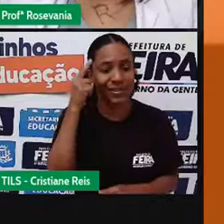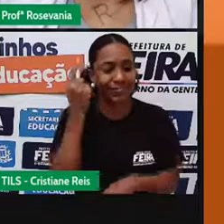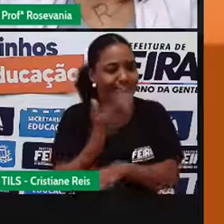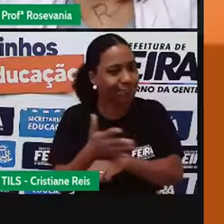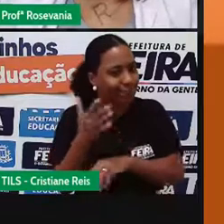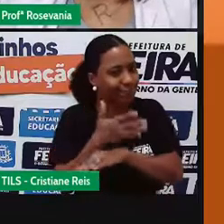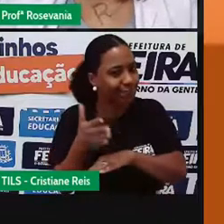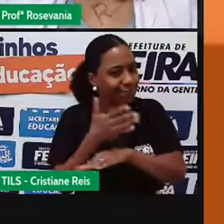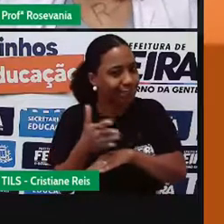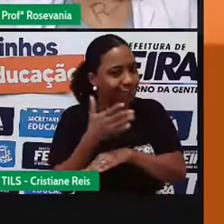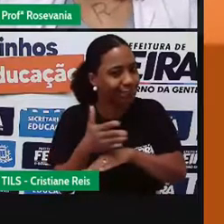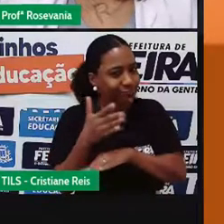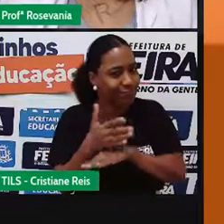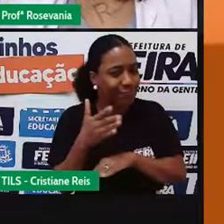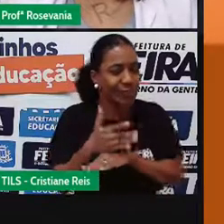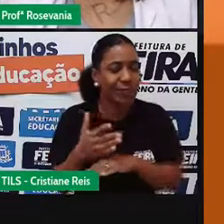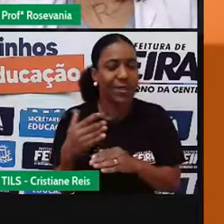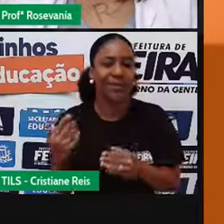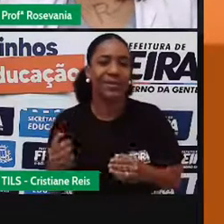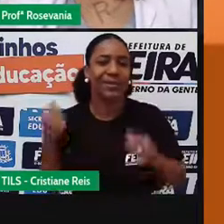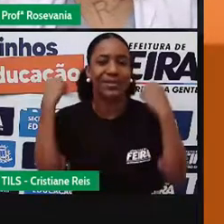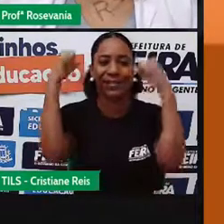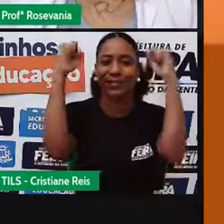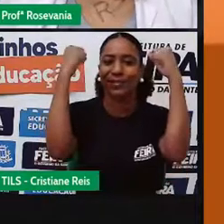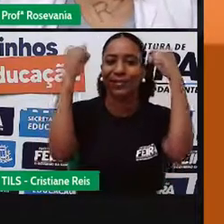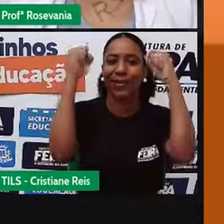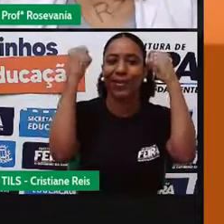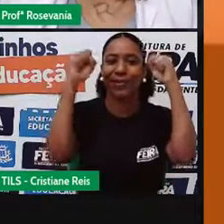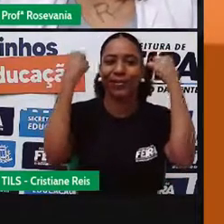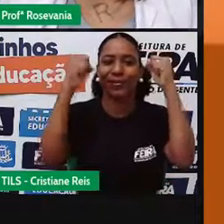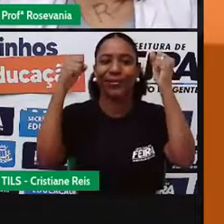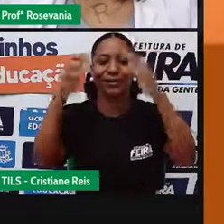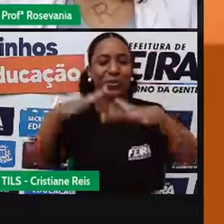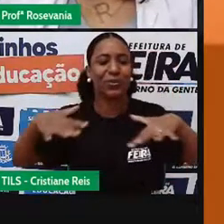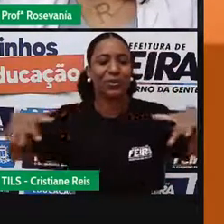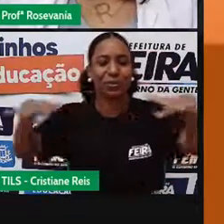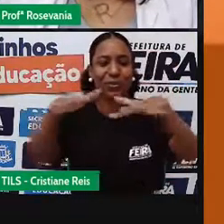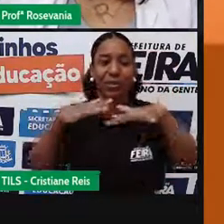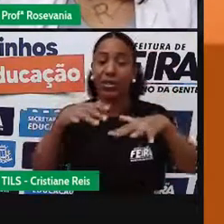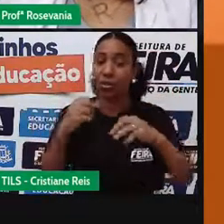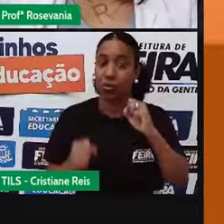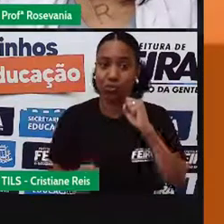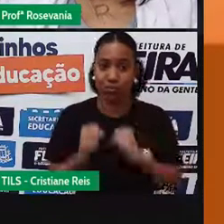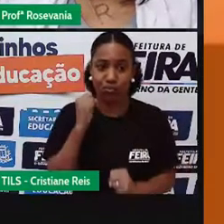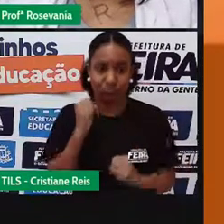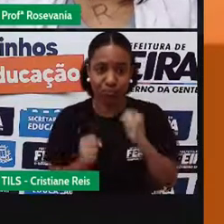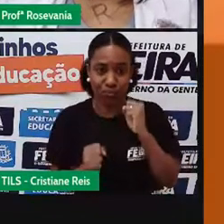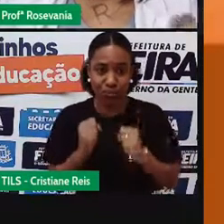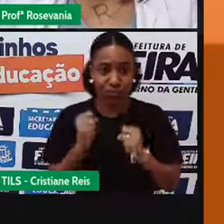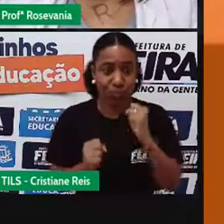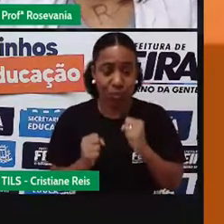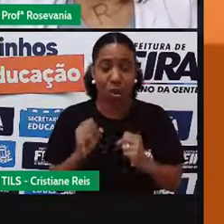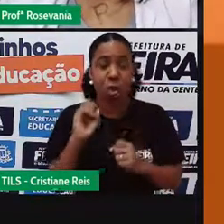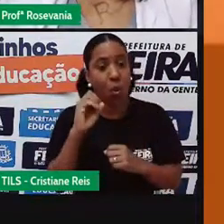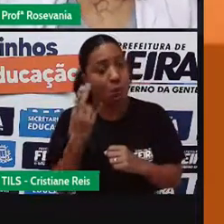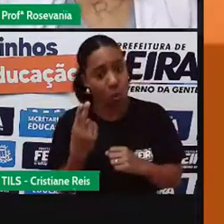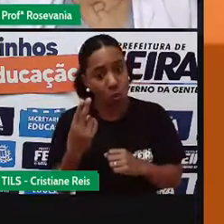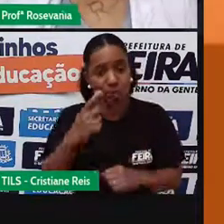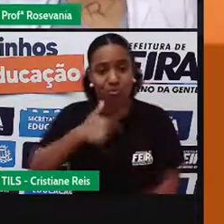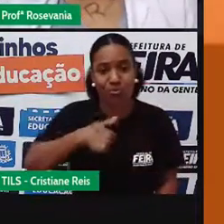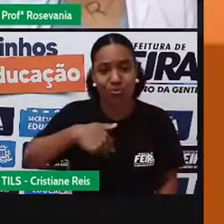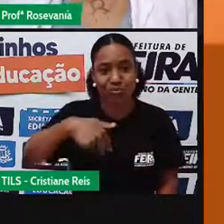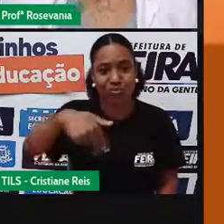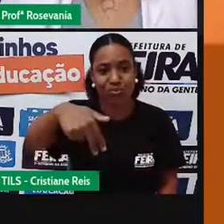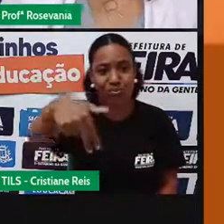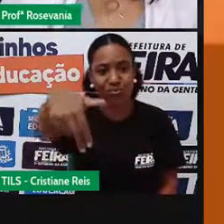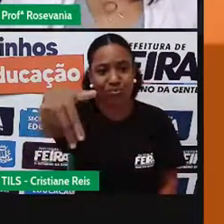pratiquem mais, né, esportes ao ar livre e quando vocês forem, né, percorrer distâncias, assim, razoáveis, com